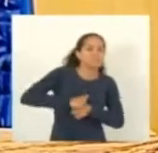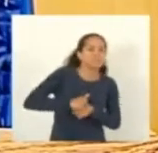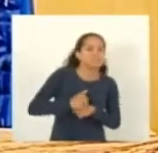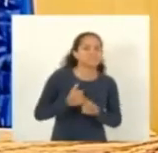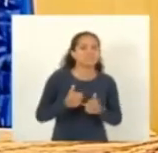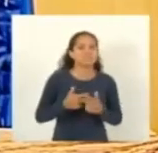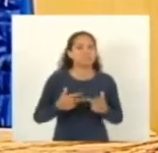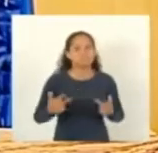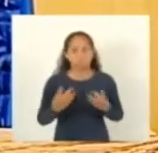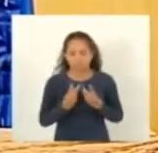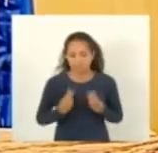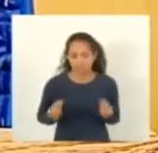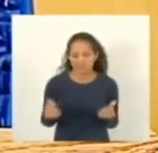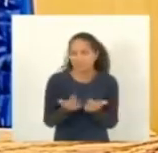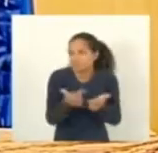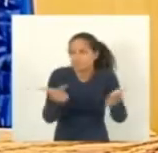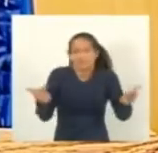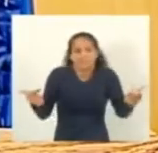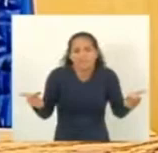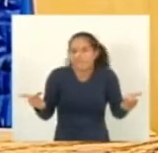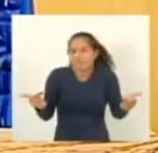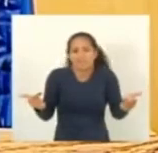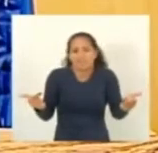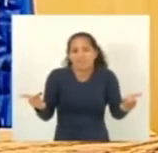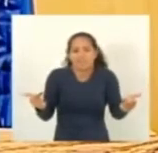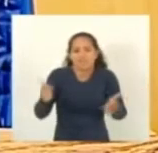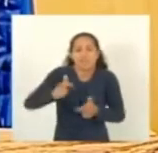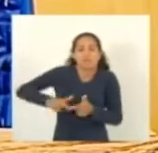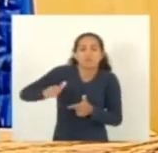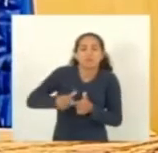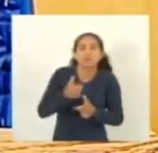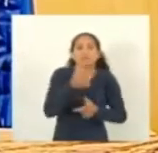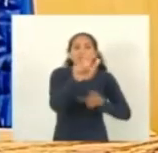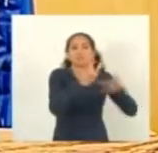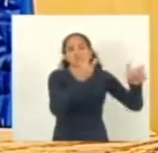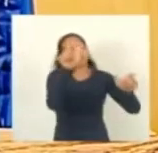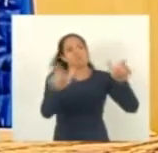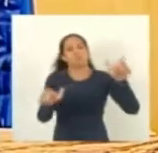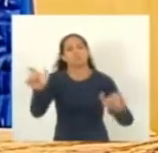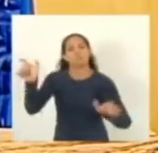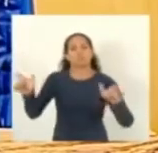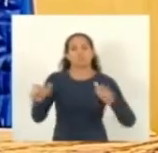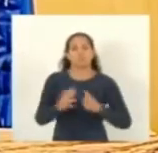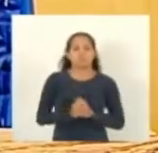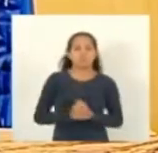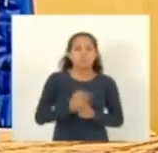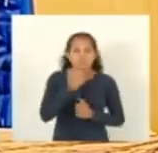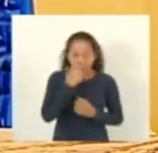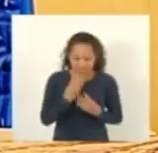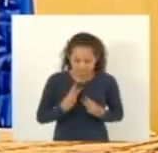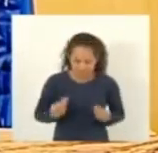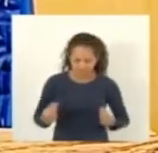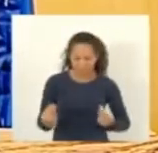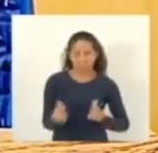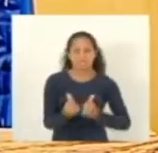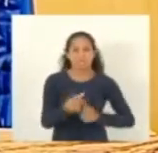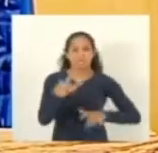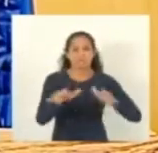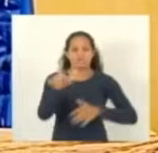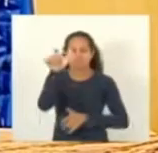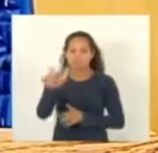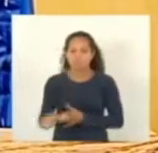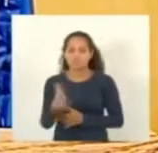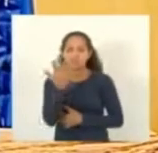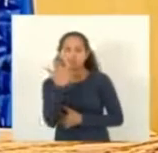mais insensível em relação ao problema dos outros ao problema alheio né a gente as vezes vê uma criança